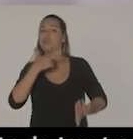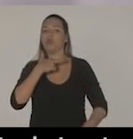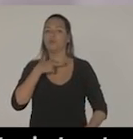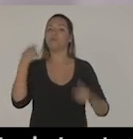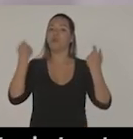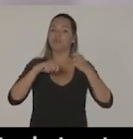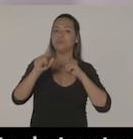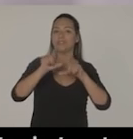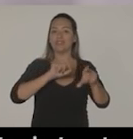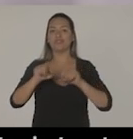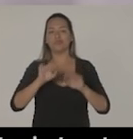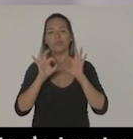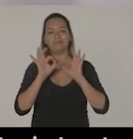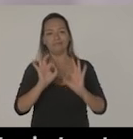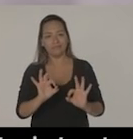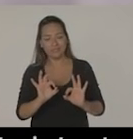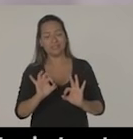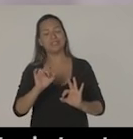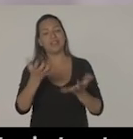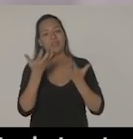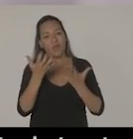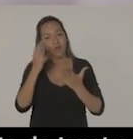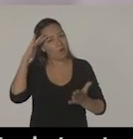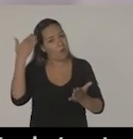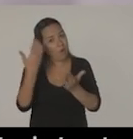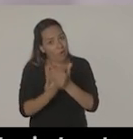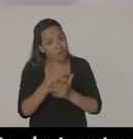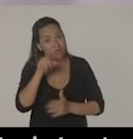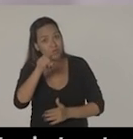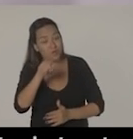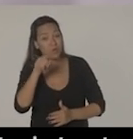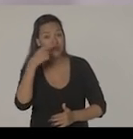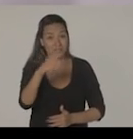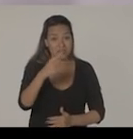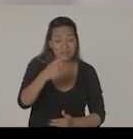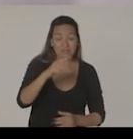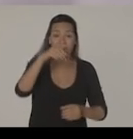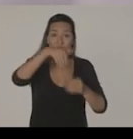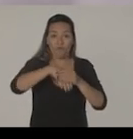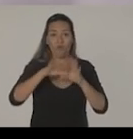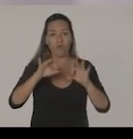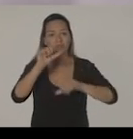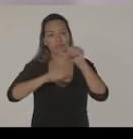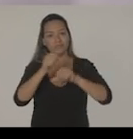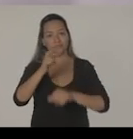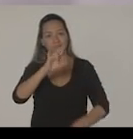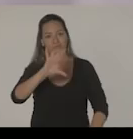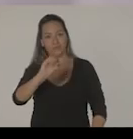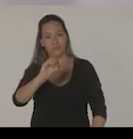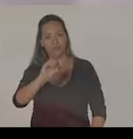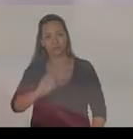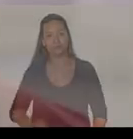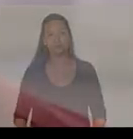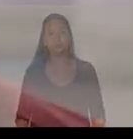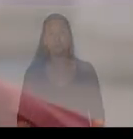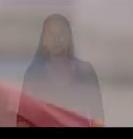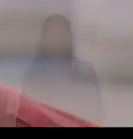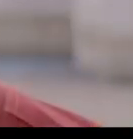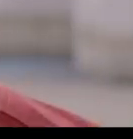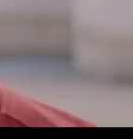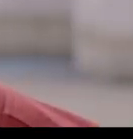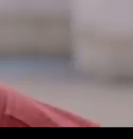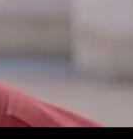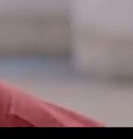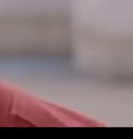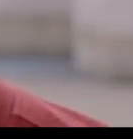Não é hora da gente se afastar de uma decisão tão importante para a cidade do Rio de Janeiro. Eu conto com a sua confiança, eu conto com o seu voto para que a gente